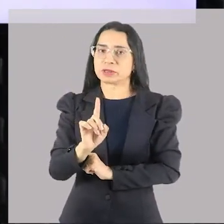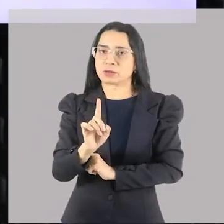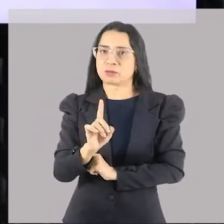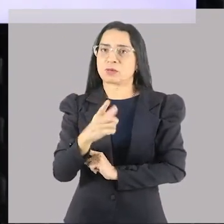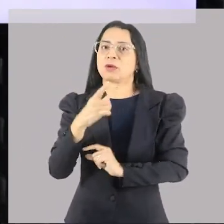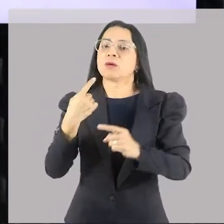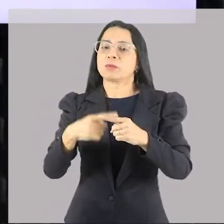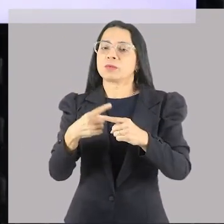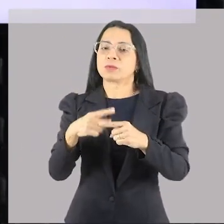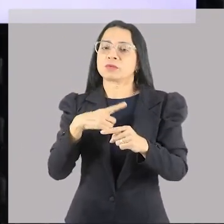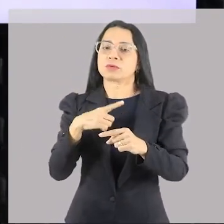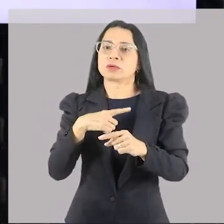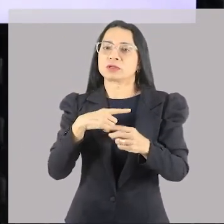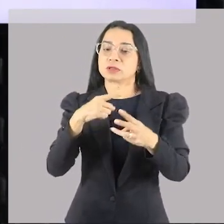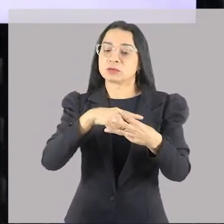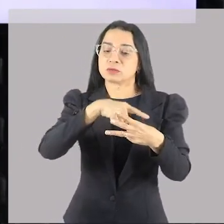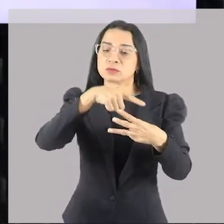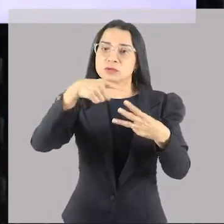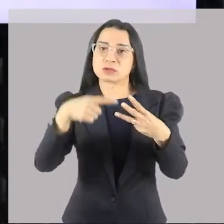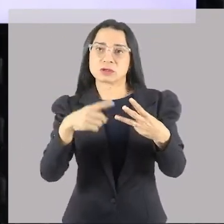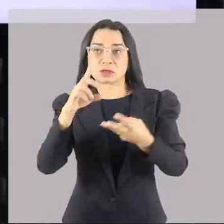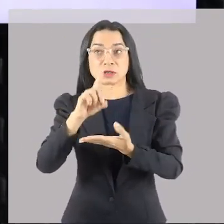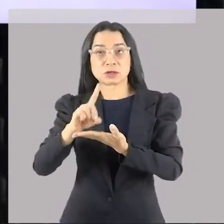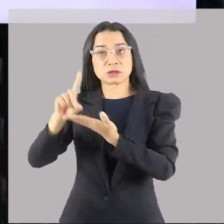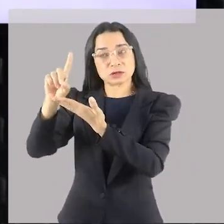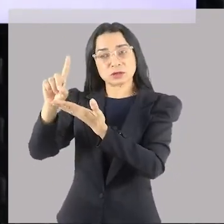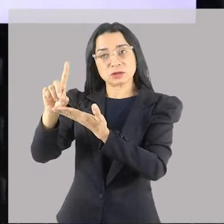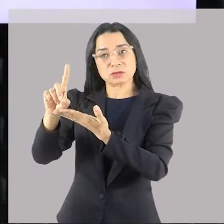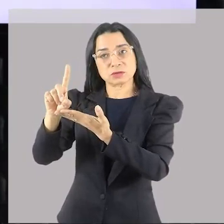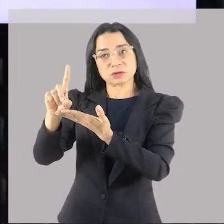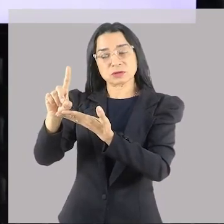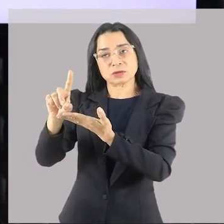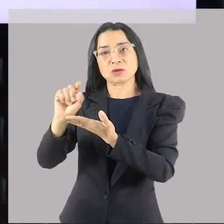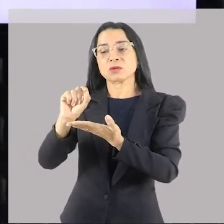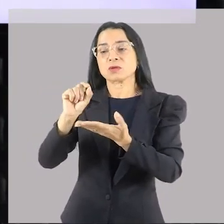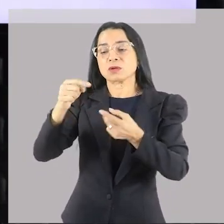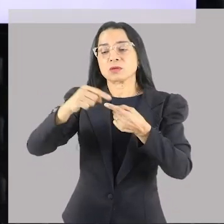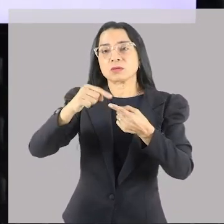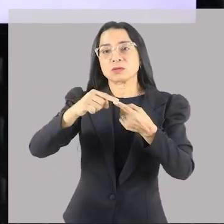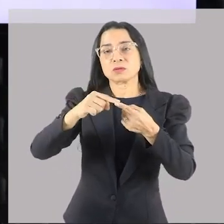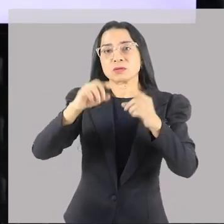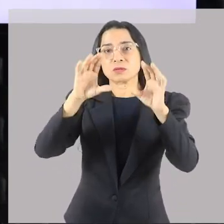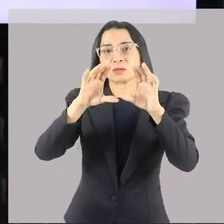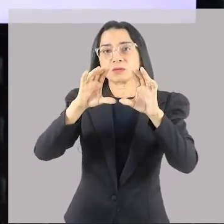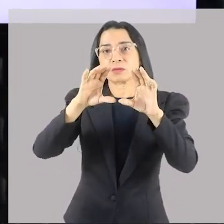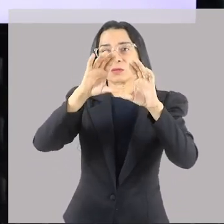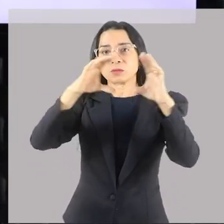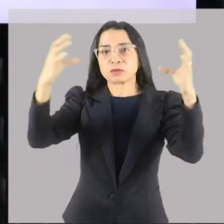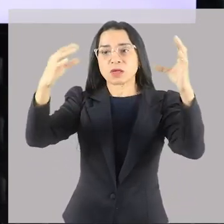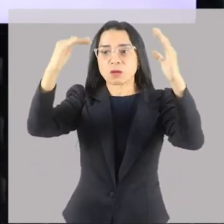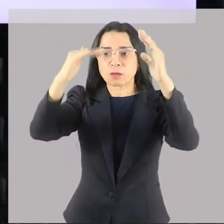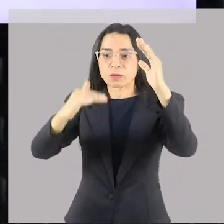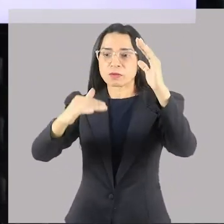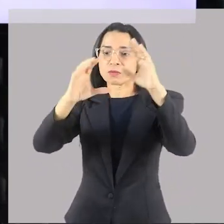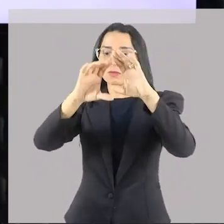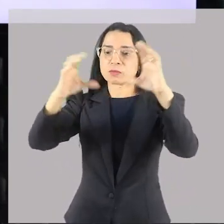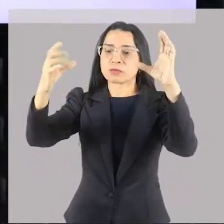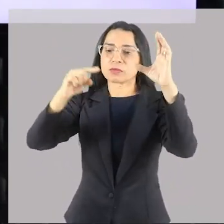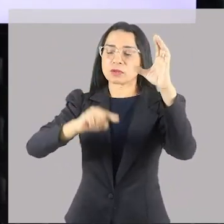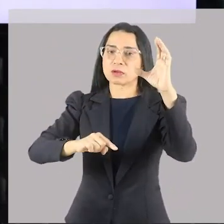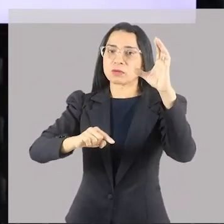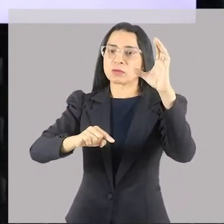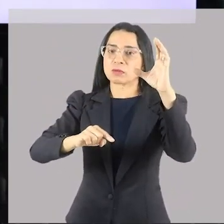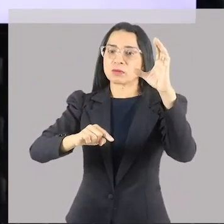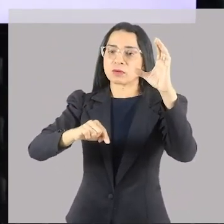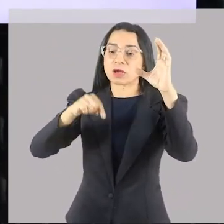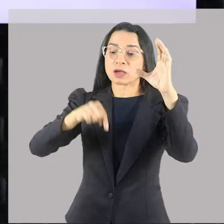já tem o combo nos três. Você tem os três deuses, que são os polos mais importantes. O céu, abaixo do céu, o mundo